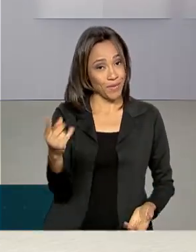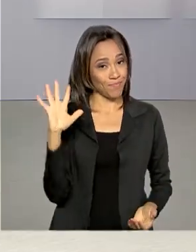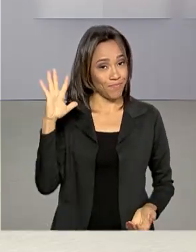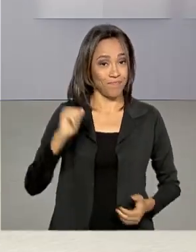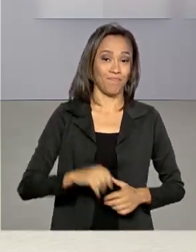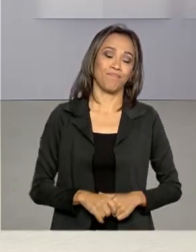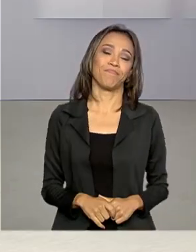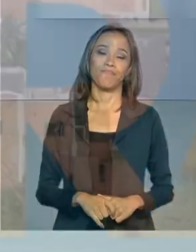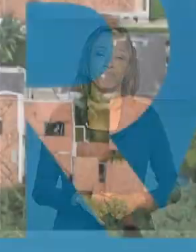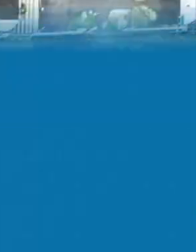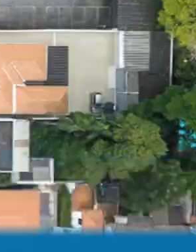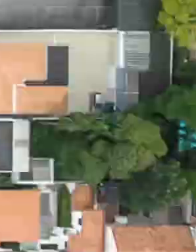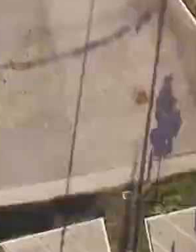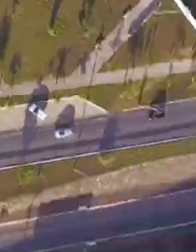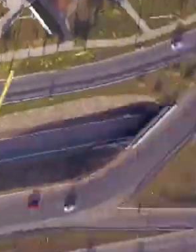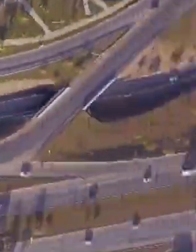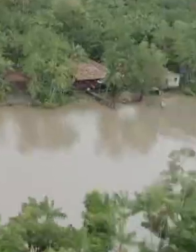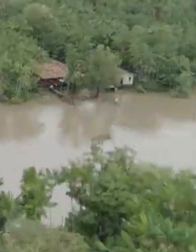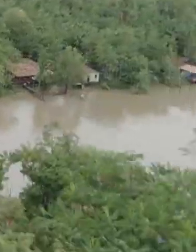lá!